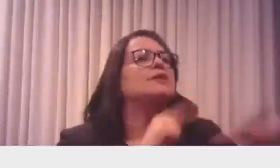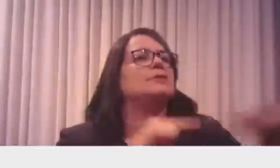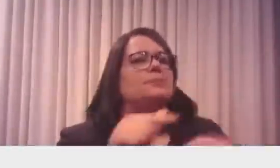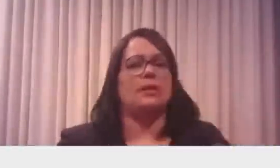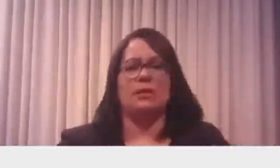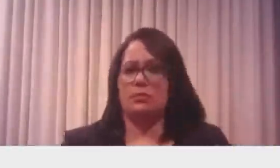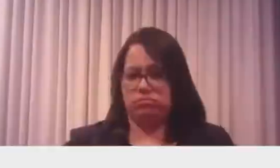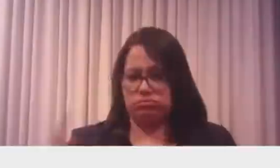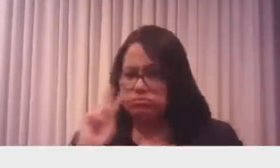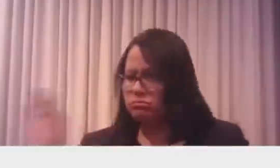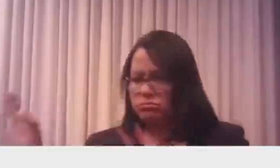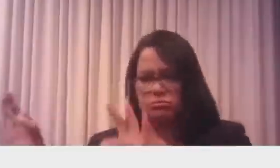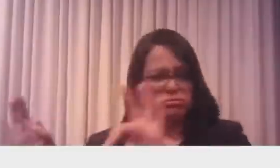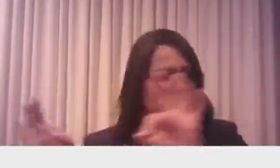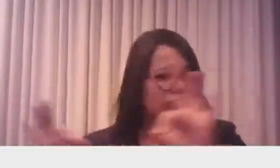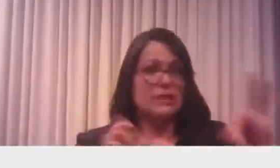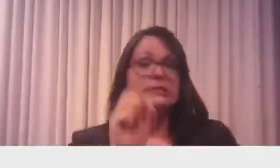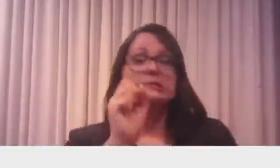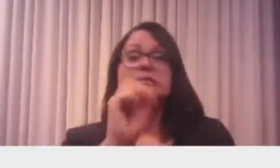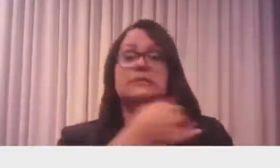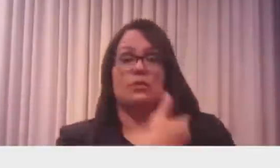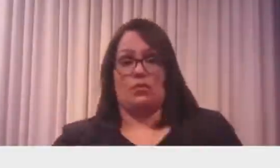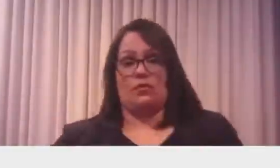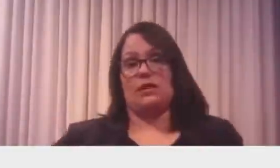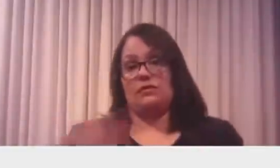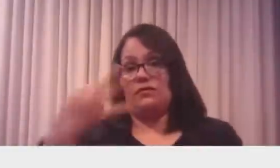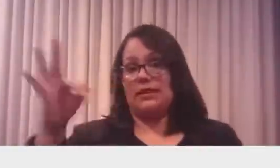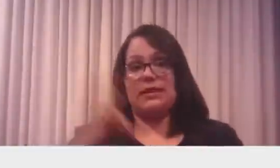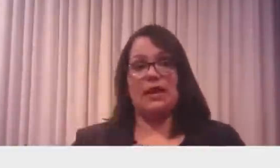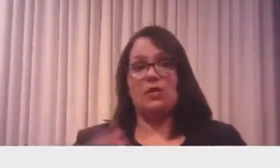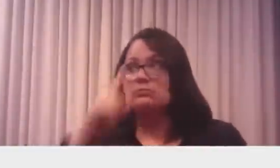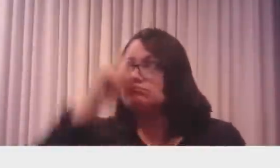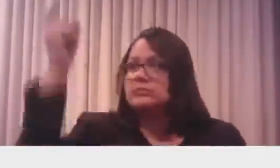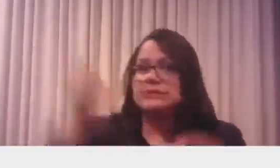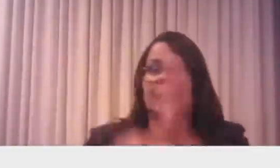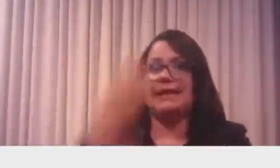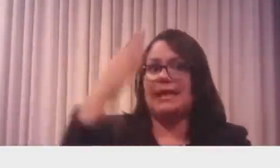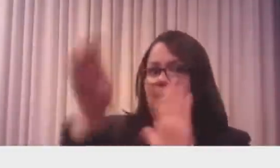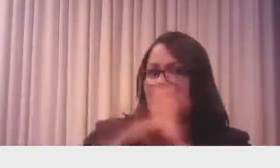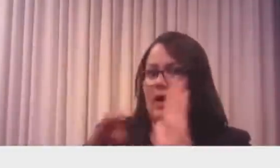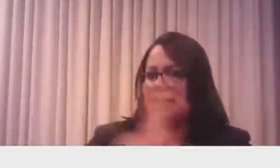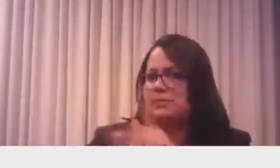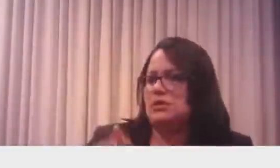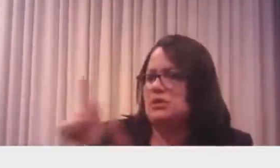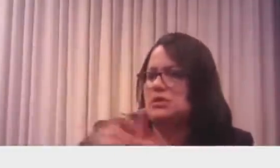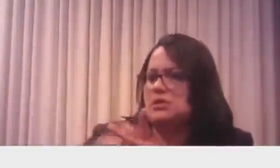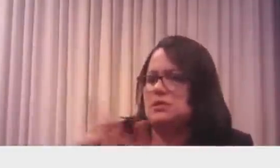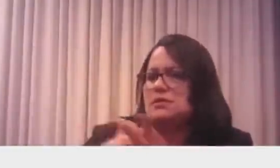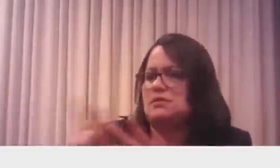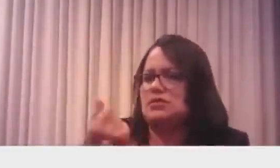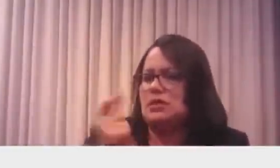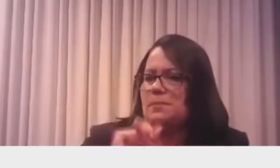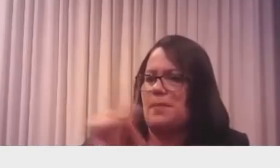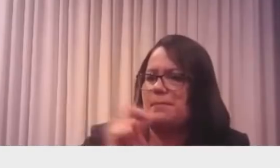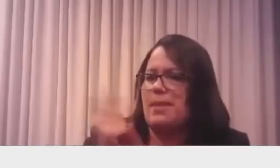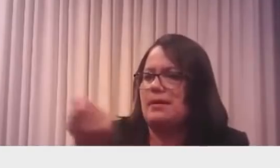governo federal socorrer com auxílio emergencial que o ano passado equivaleu sim o total 800 dólares,